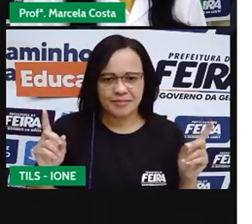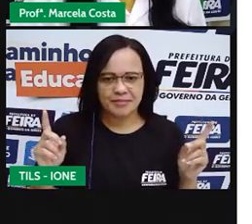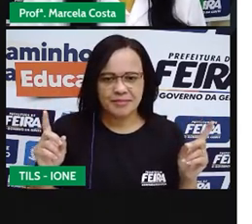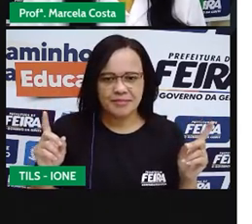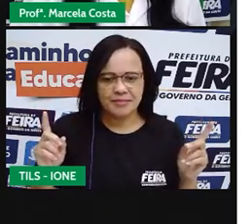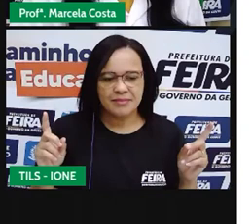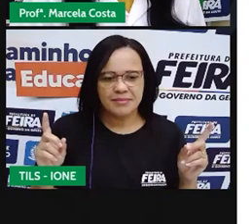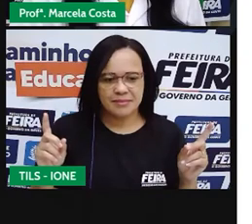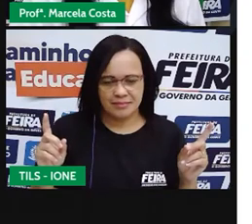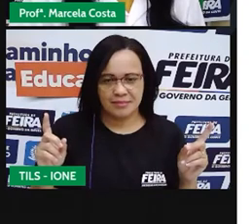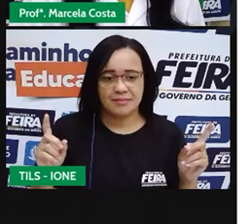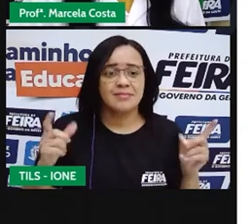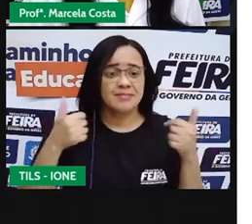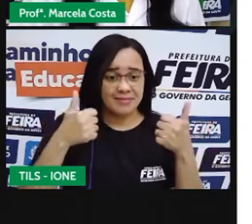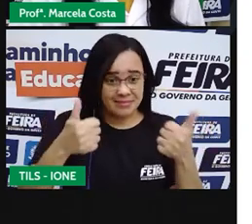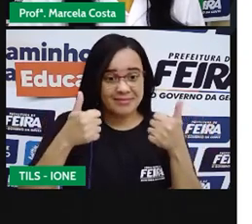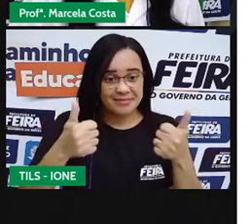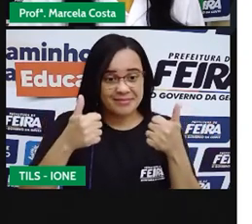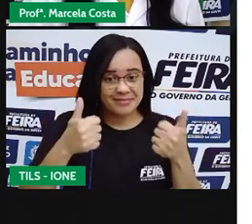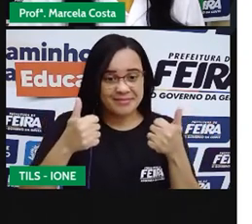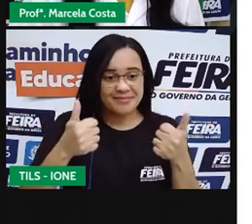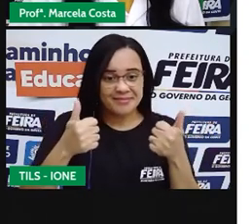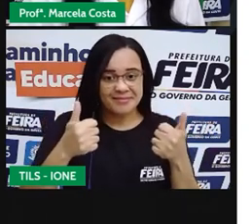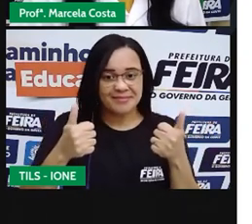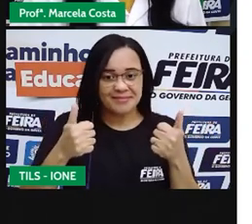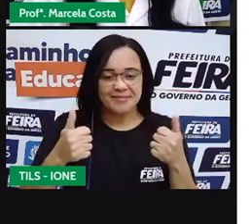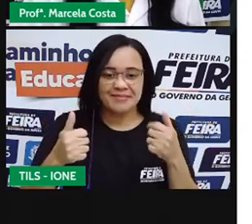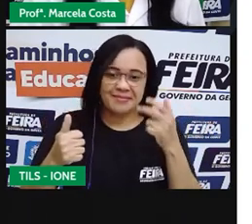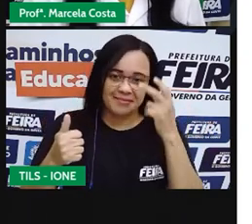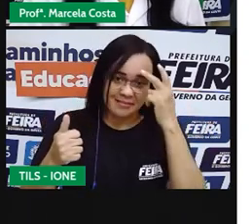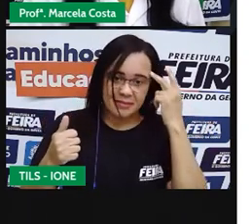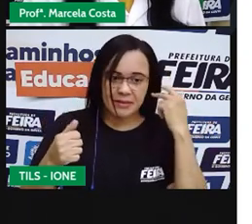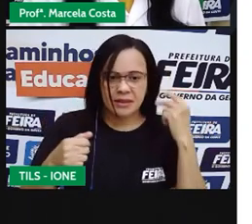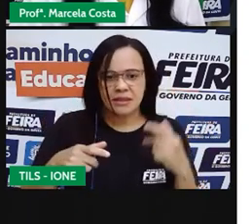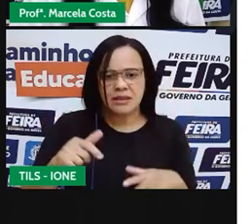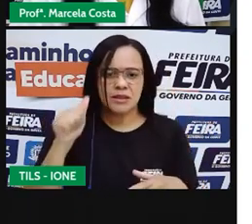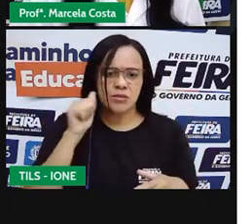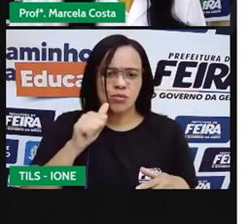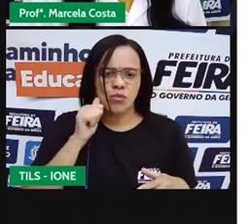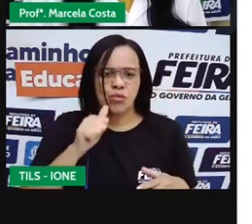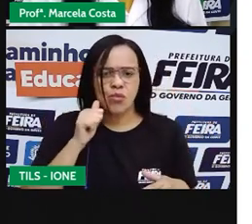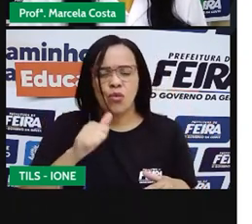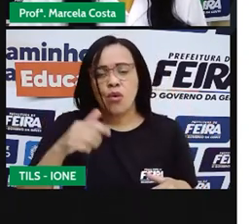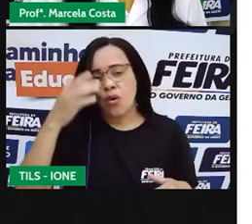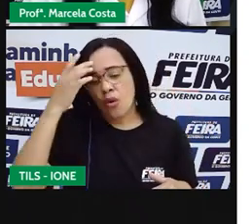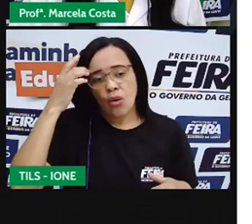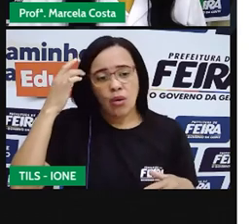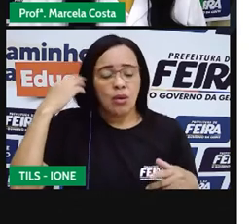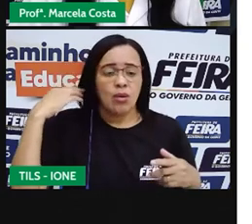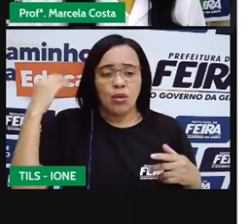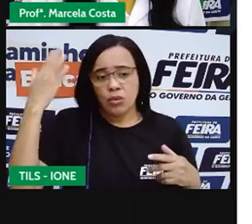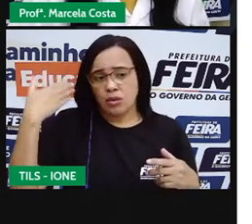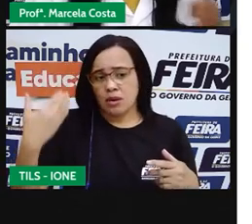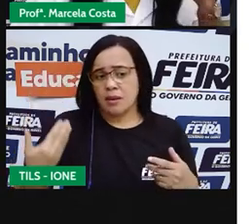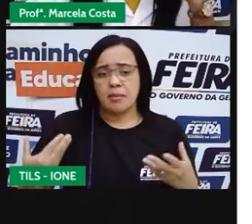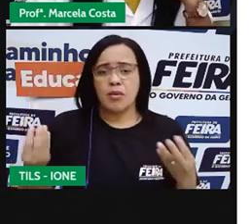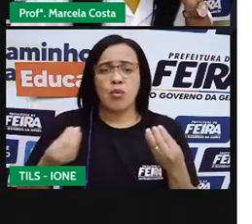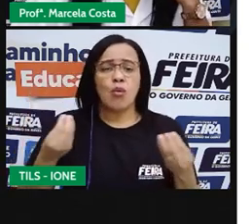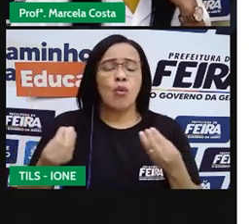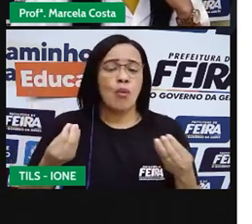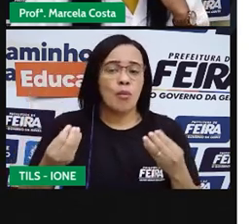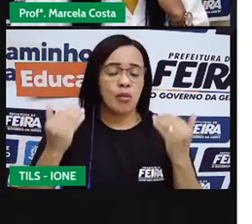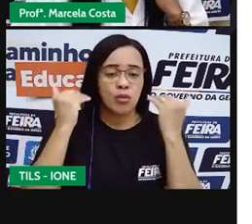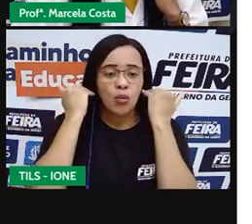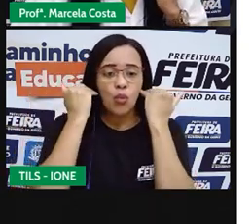É um cabelo comprido? E essa outra mulher? Esse cabelo dela? É um